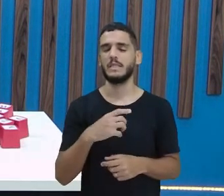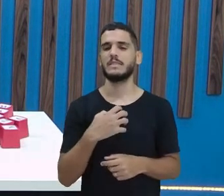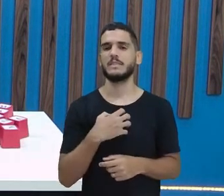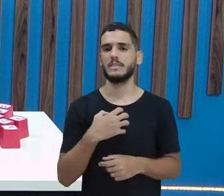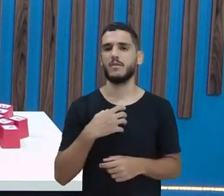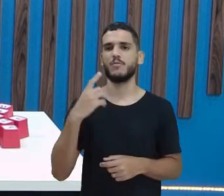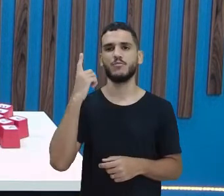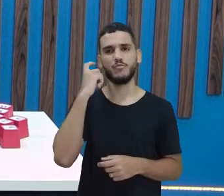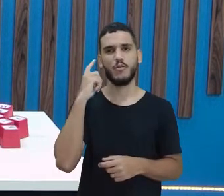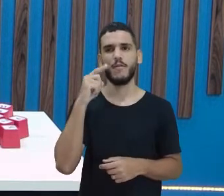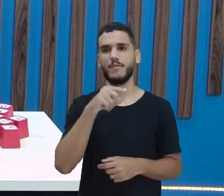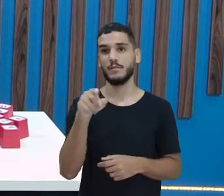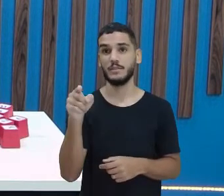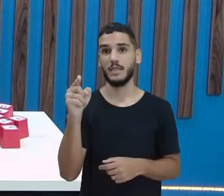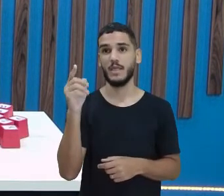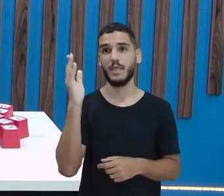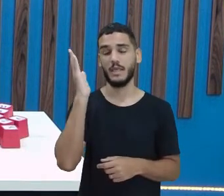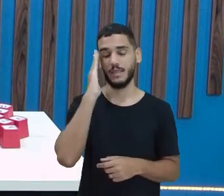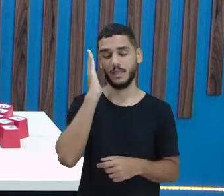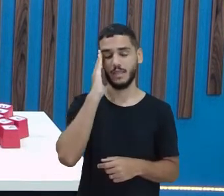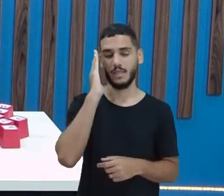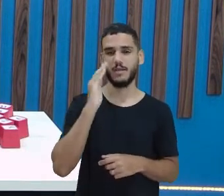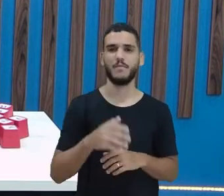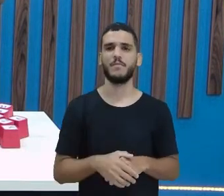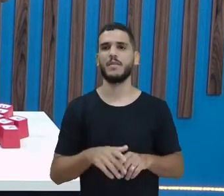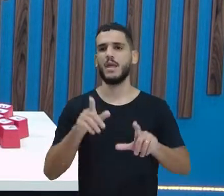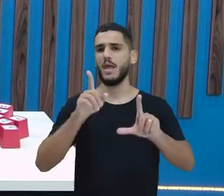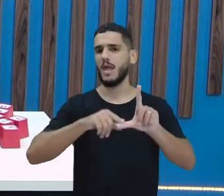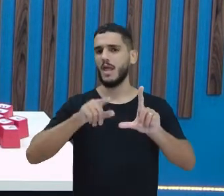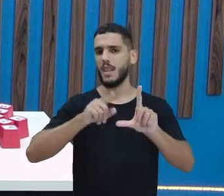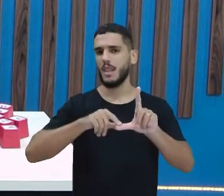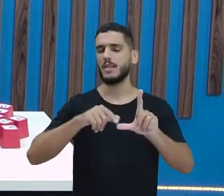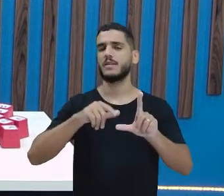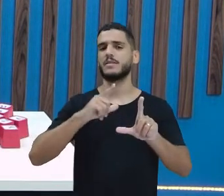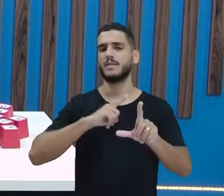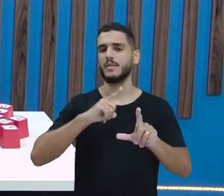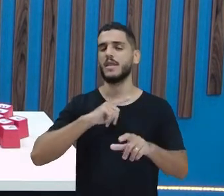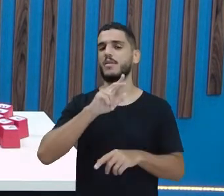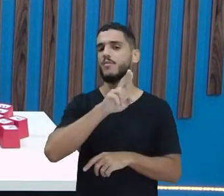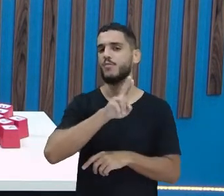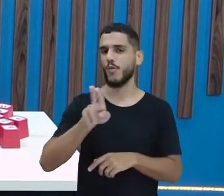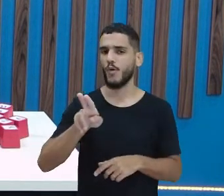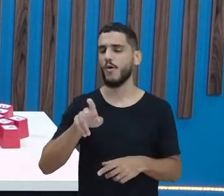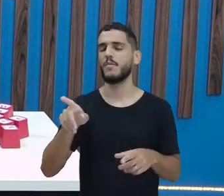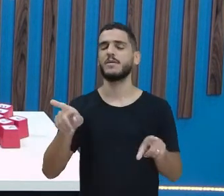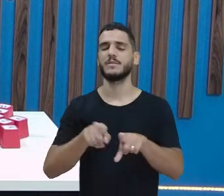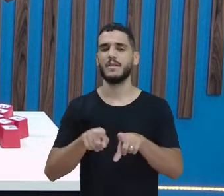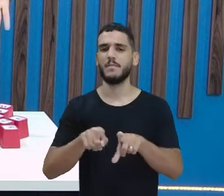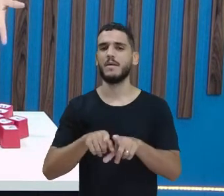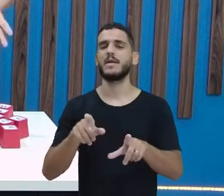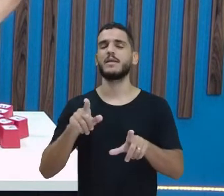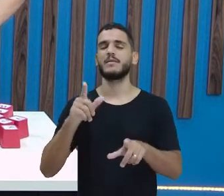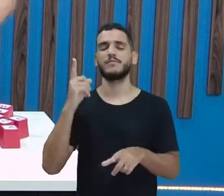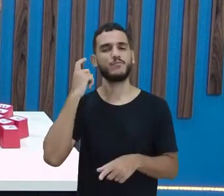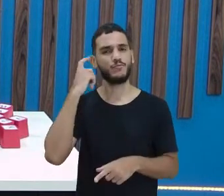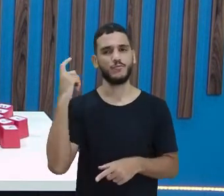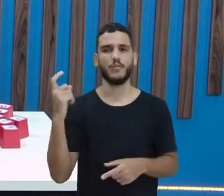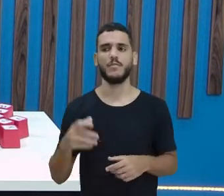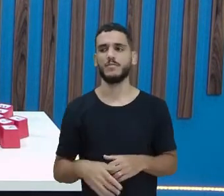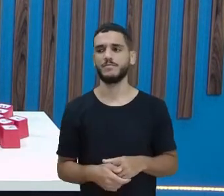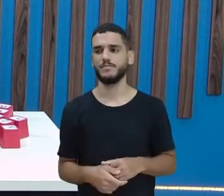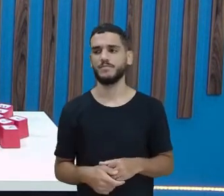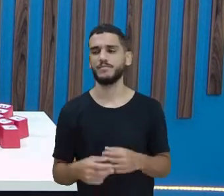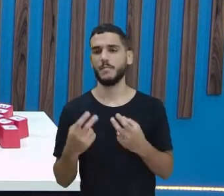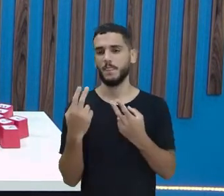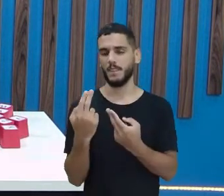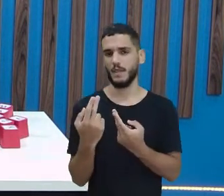aí, você entendeu? As letras têm nome, mas as letras também têm sonhos. Como a